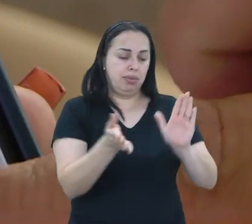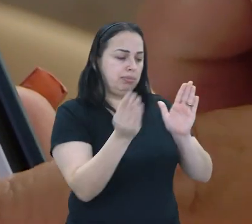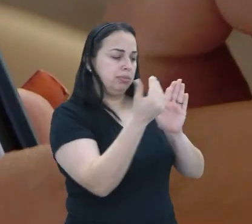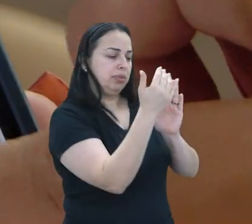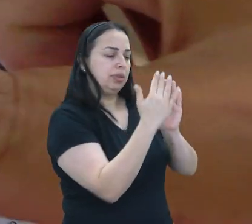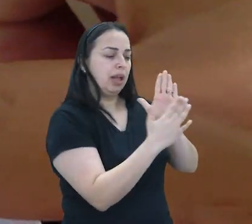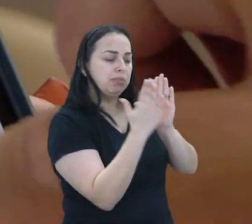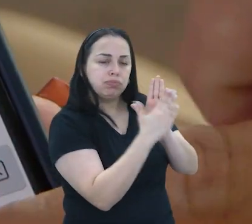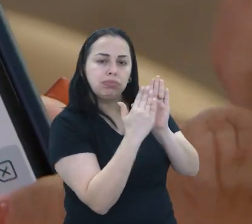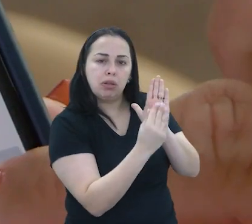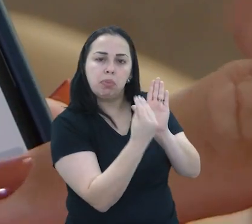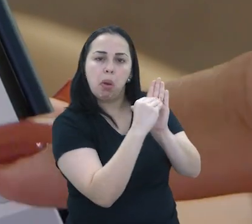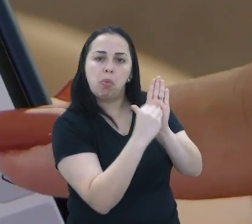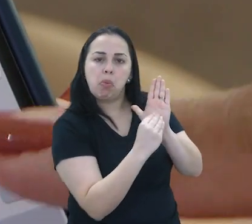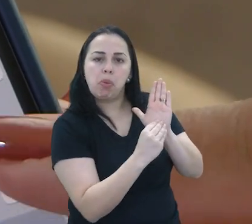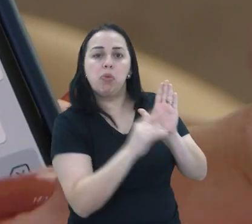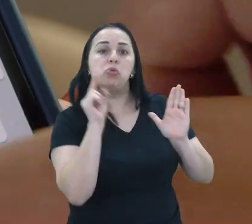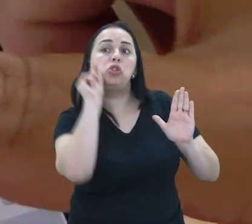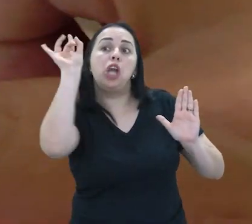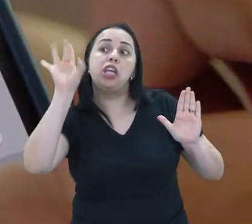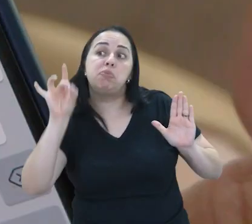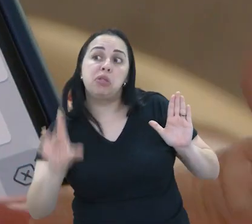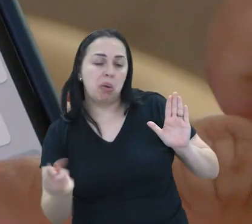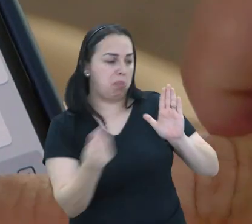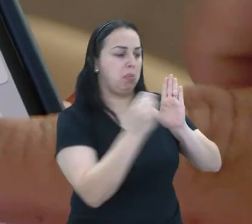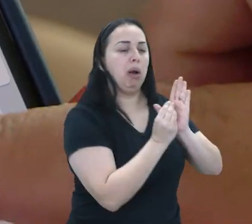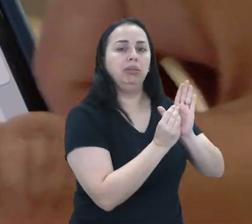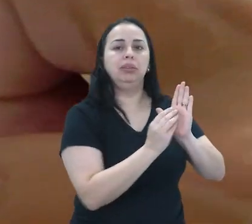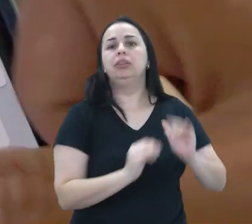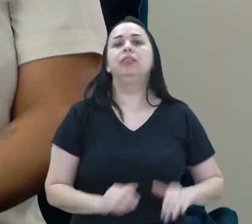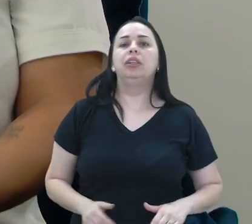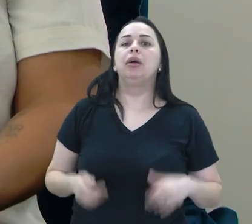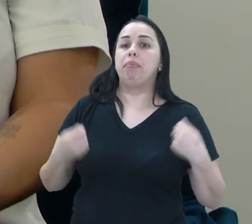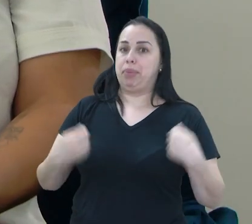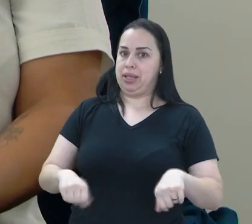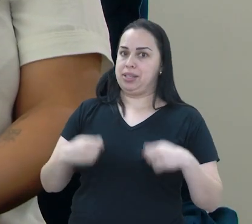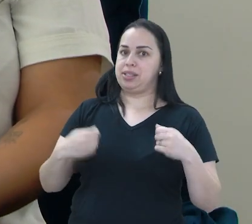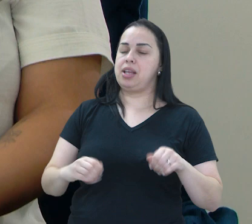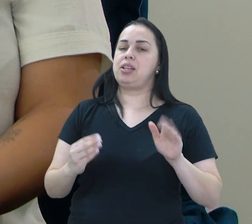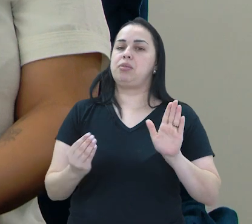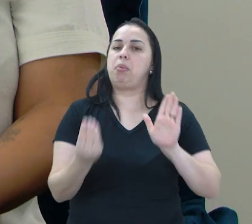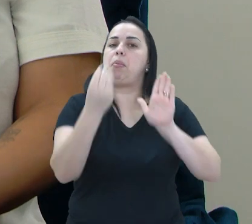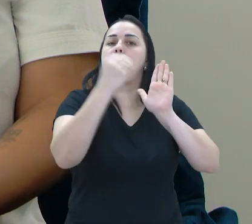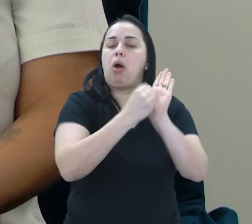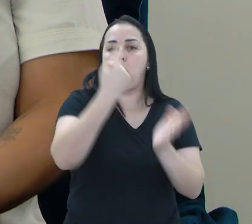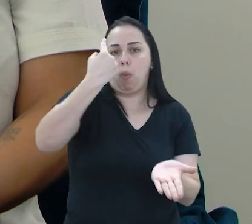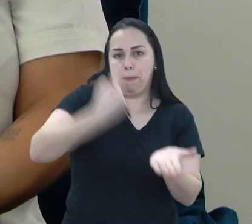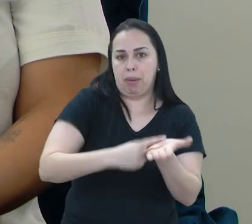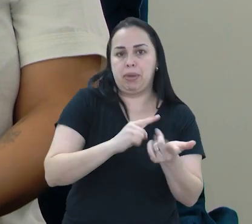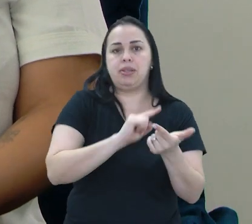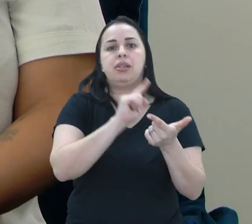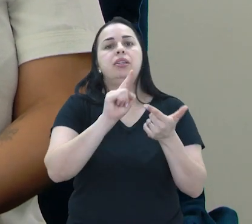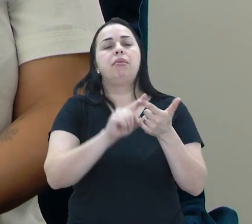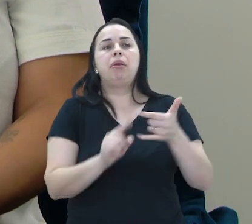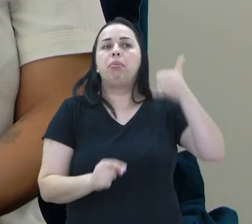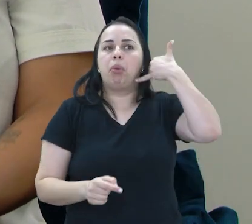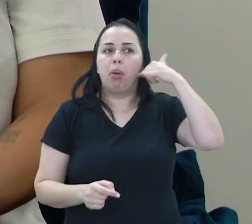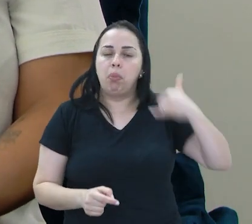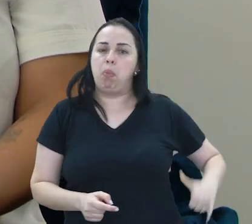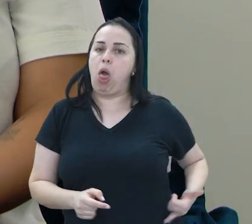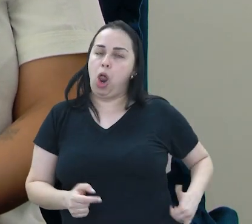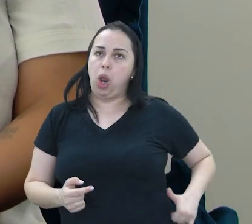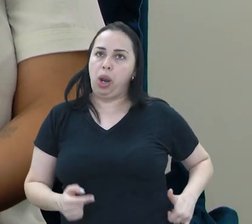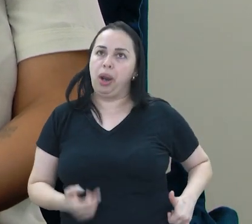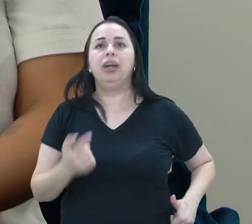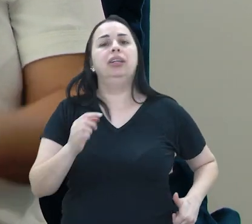Anota na agenda do celular e coloca lembretes de datas importantes. Eu tenho que colocar na agenda, eu tenho que colocar no celular,